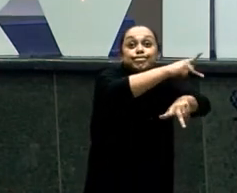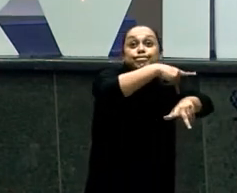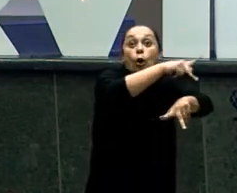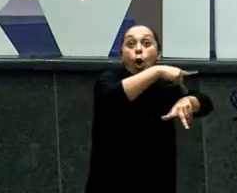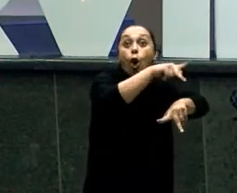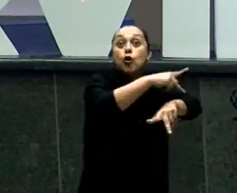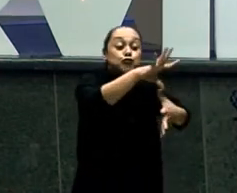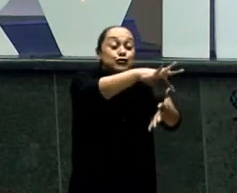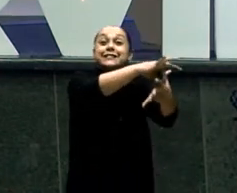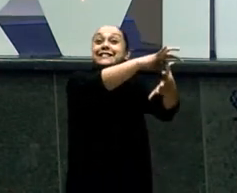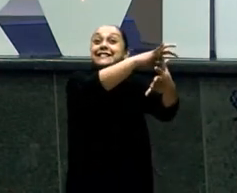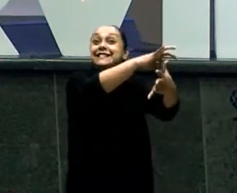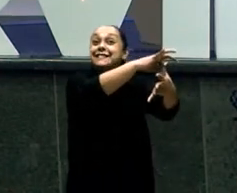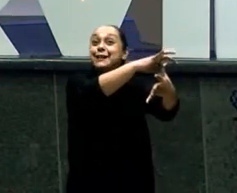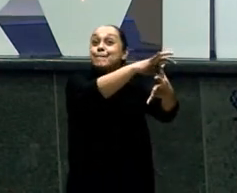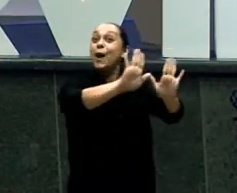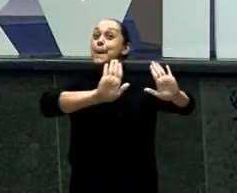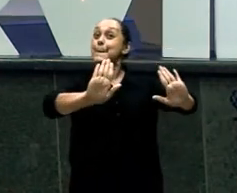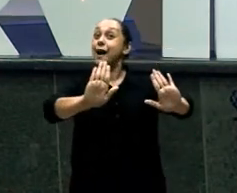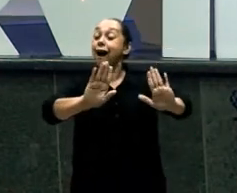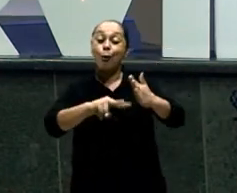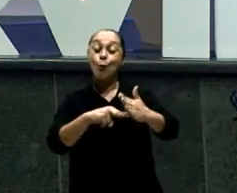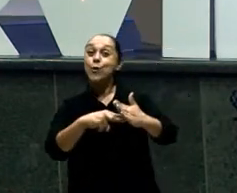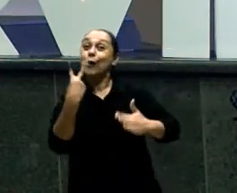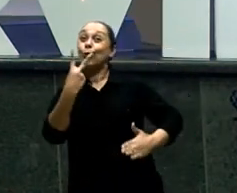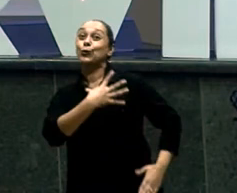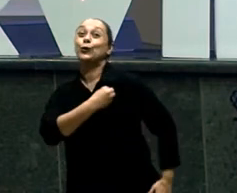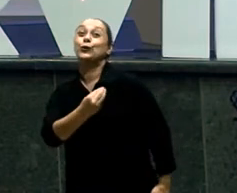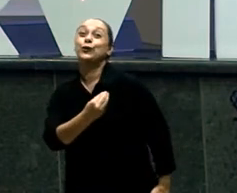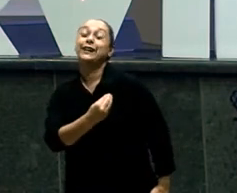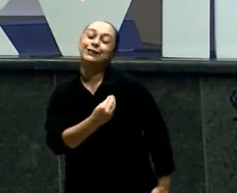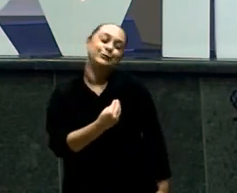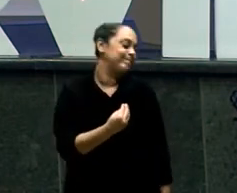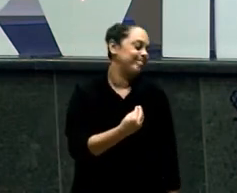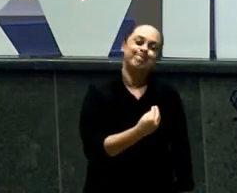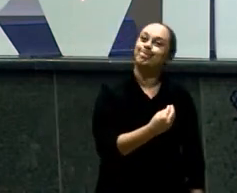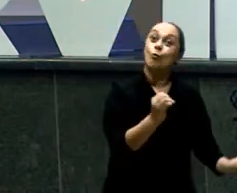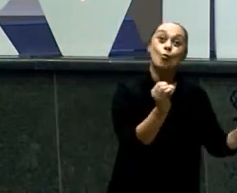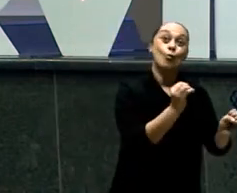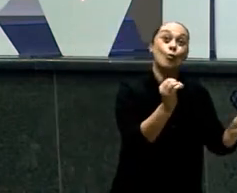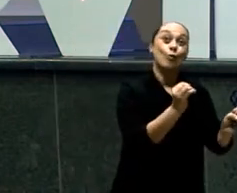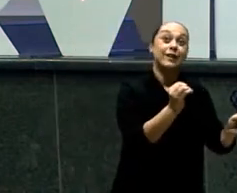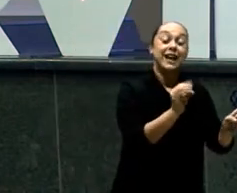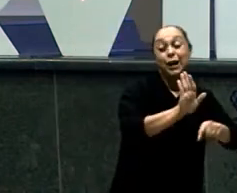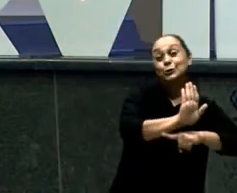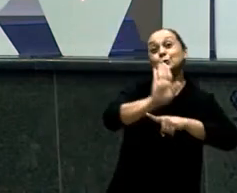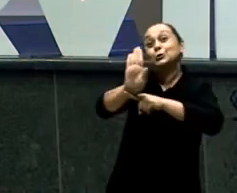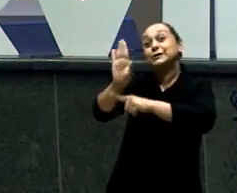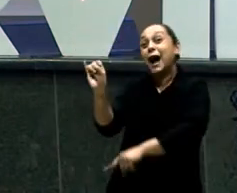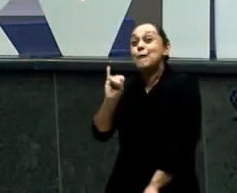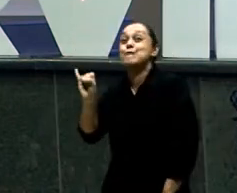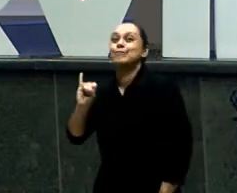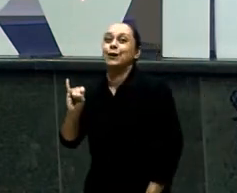E ele vai passar 20 anos Da vida dele Lutando por isso Brigando por isso Mas O que